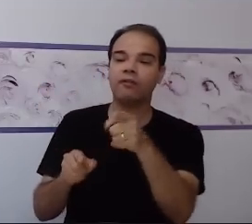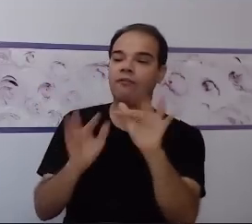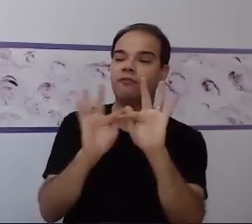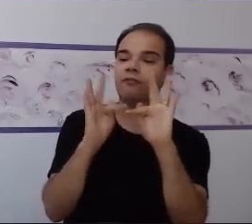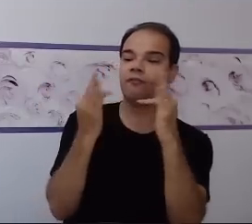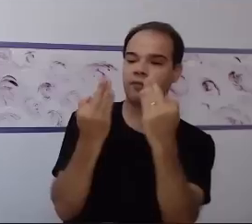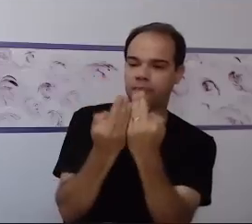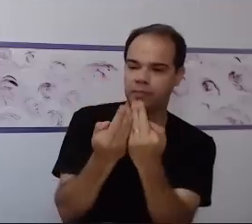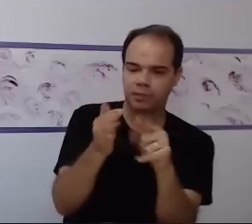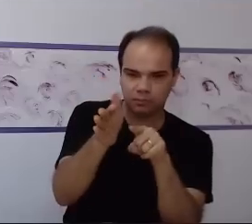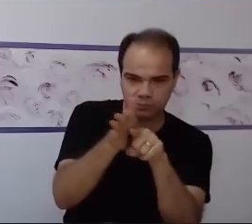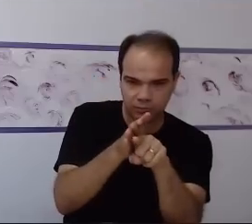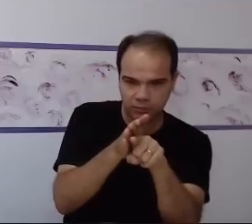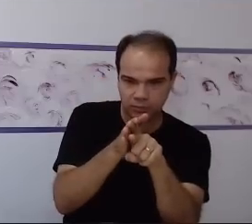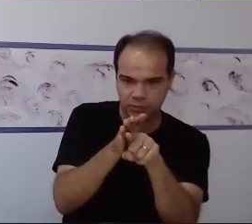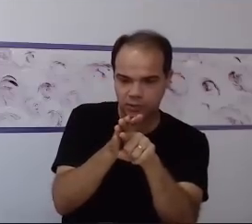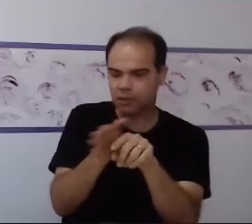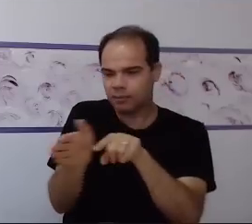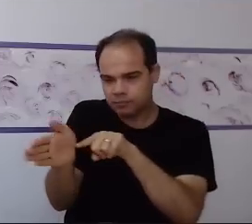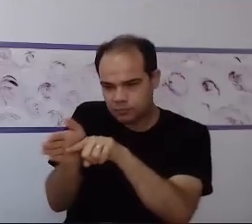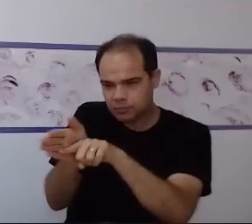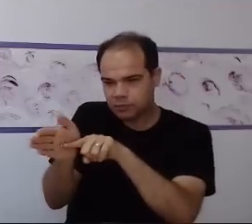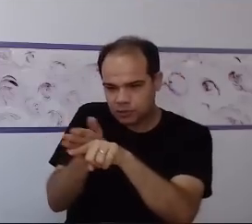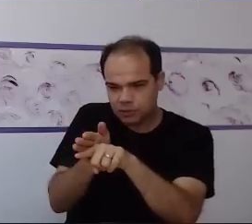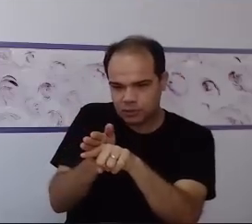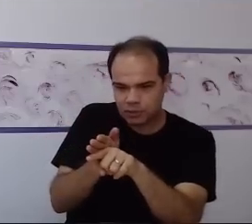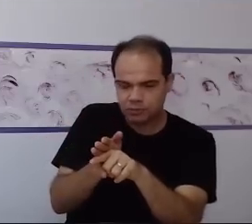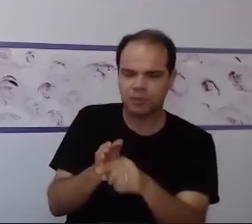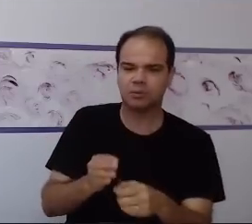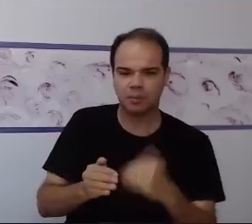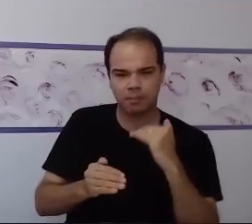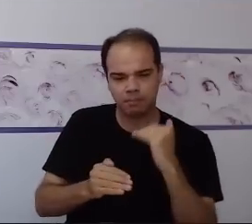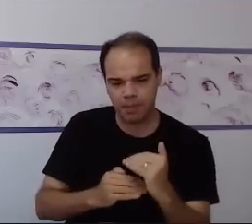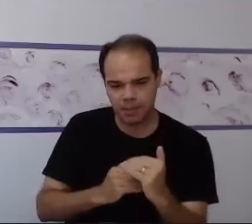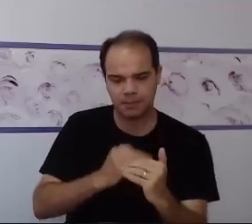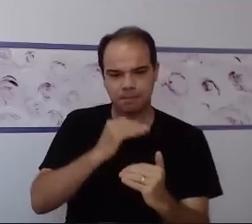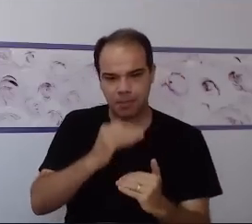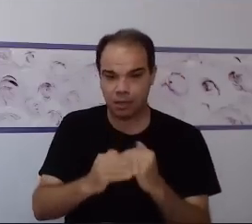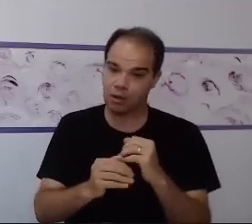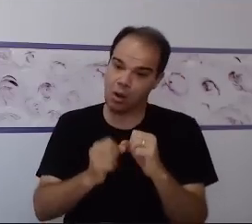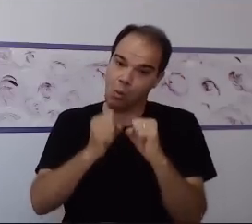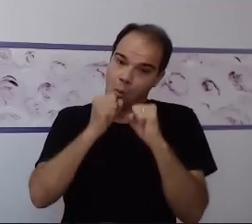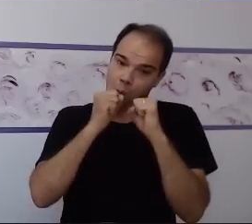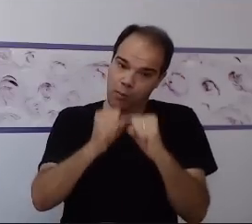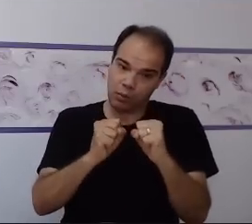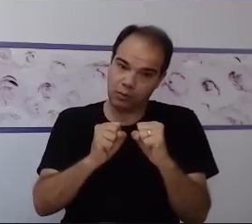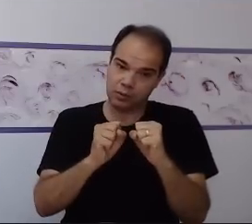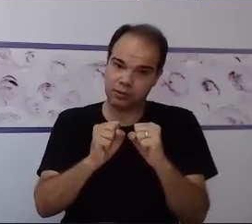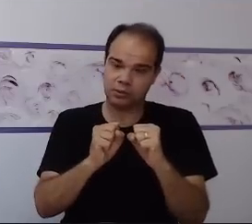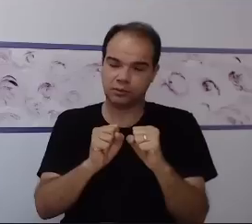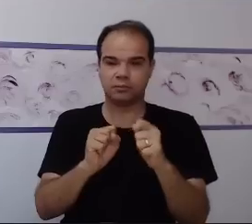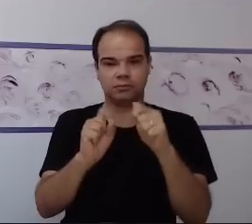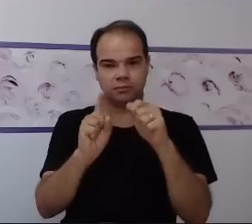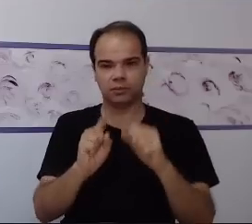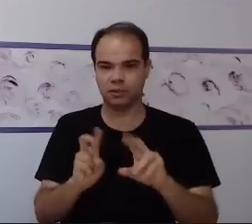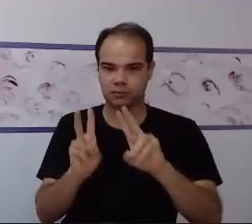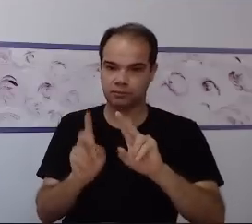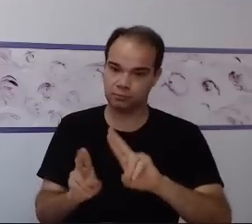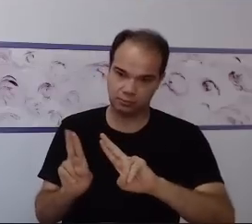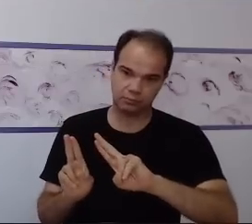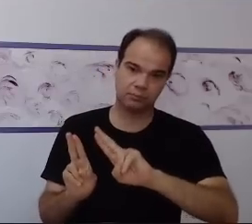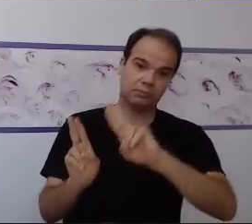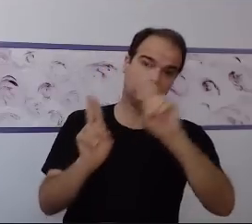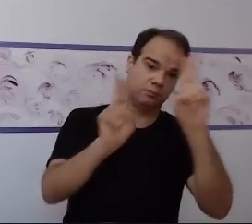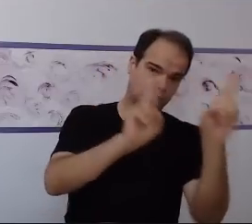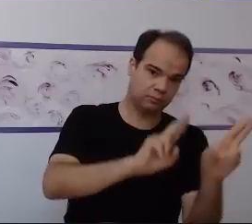situações escolhidas. Ela pode se dar... é uma situação processual. Ela pode se dar no decorrer de uma semana, ela pode se dar no